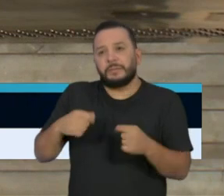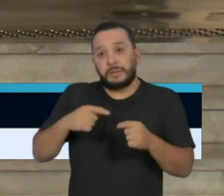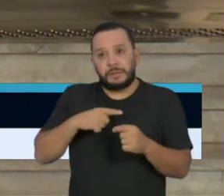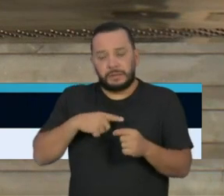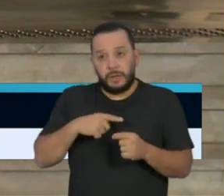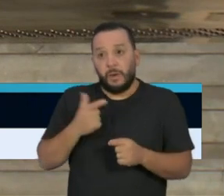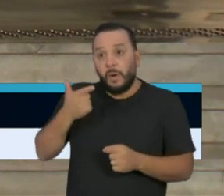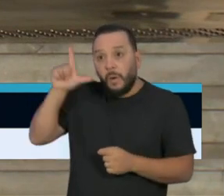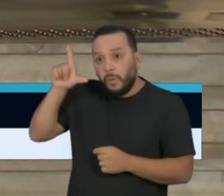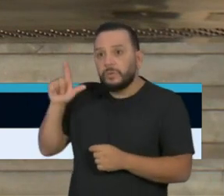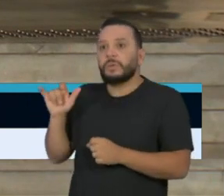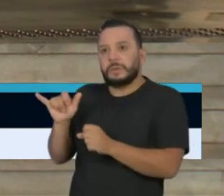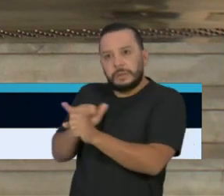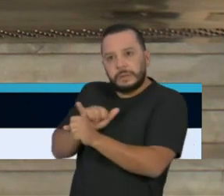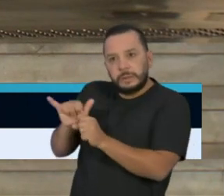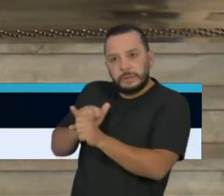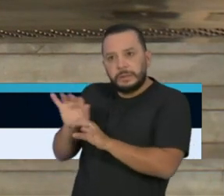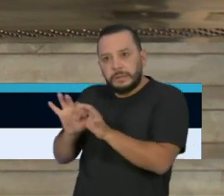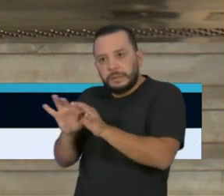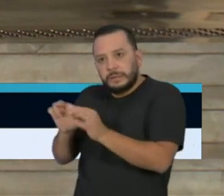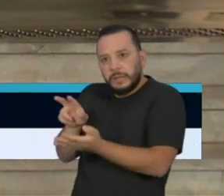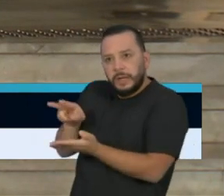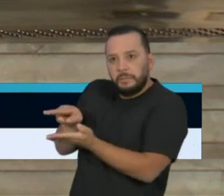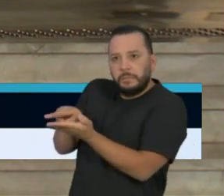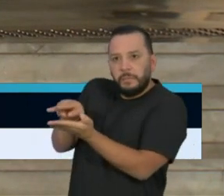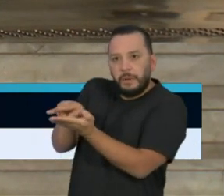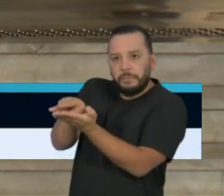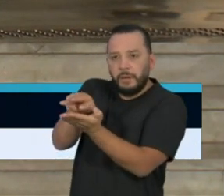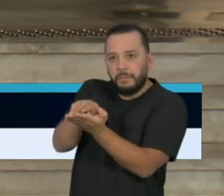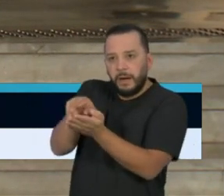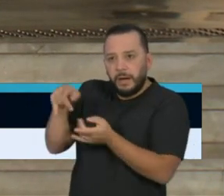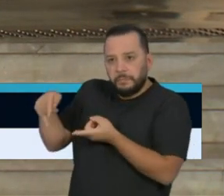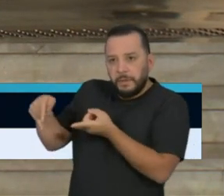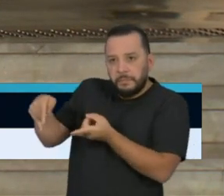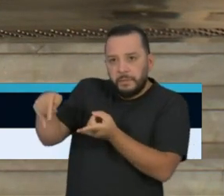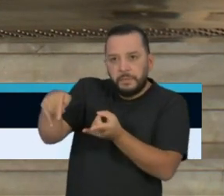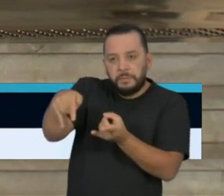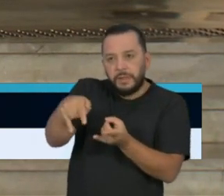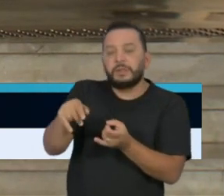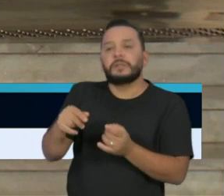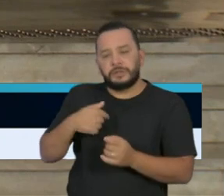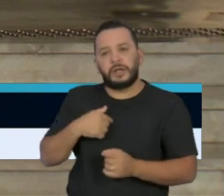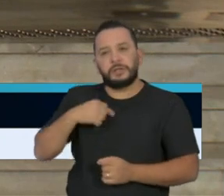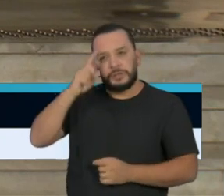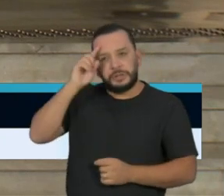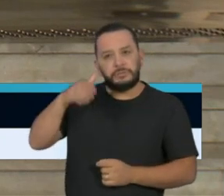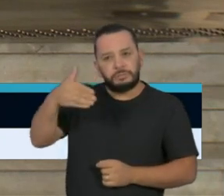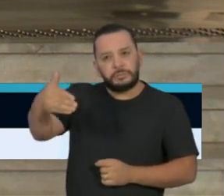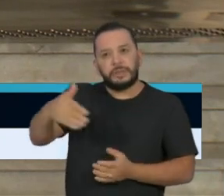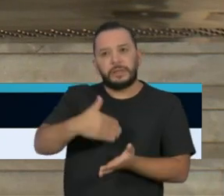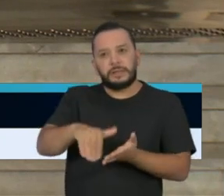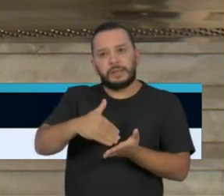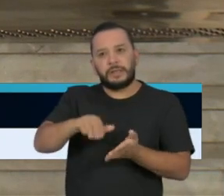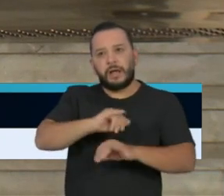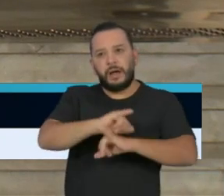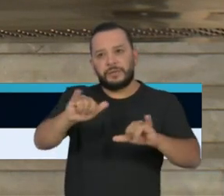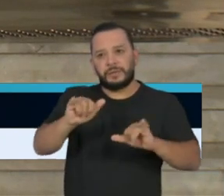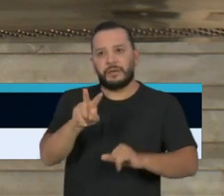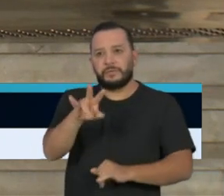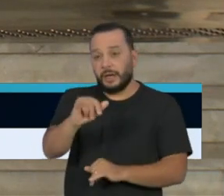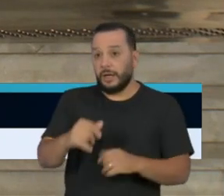leitos. Então, existem novos leitos que vão ser apresentados pelo secretário nos próximos dias. Existem outros